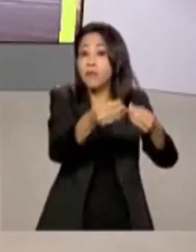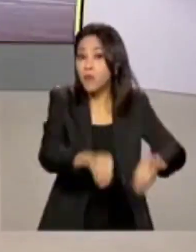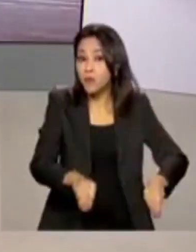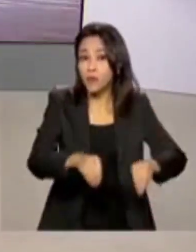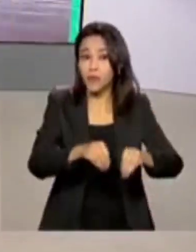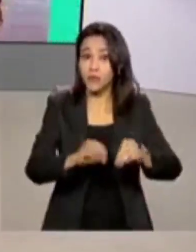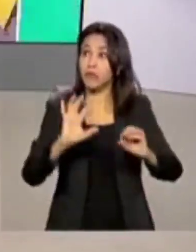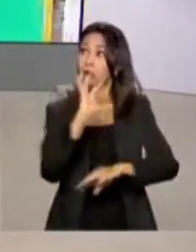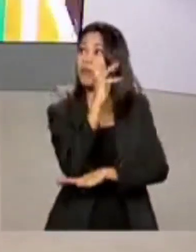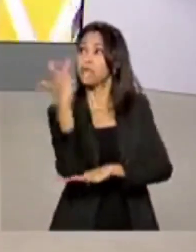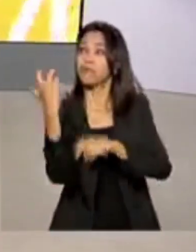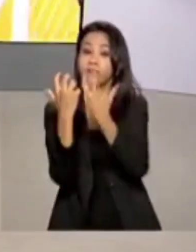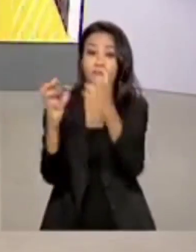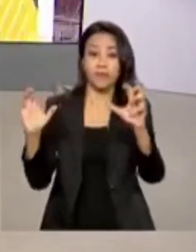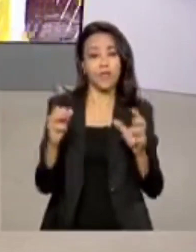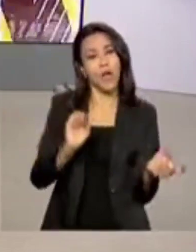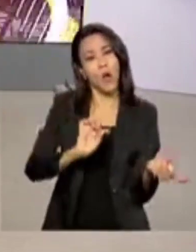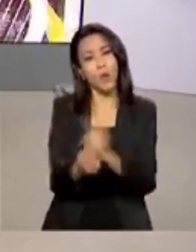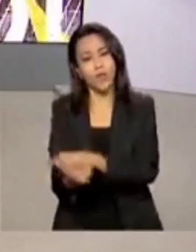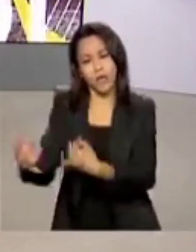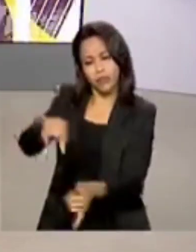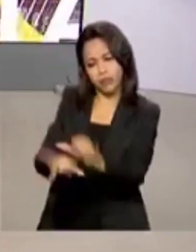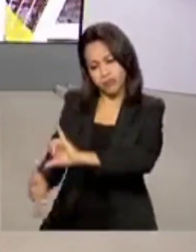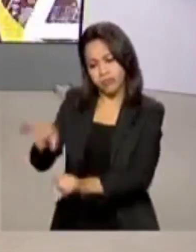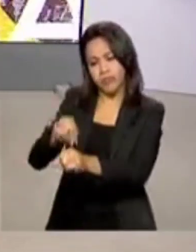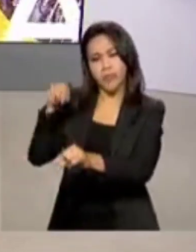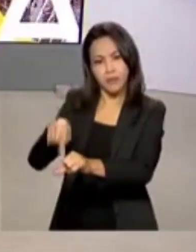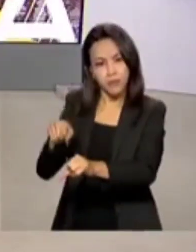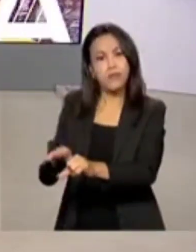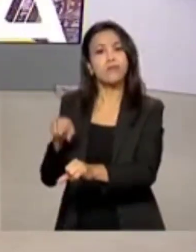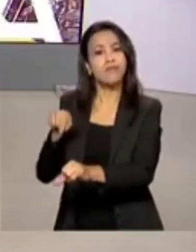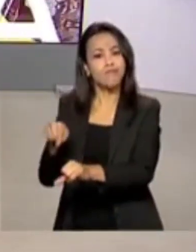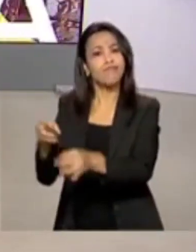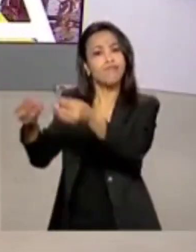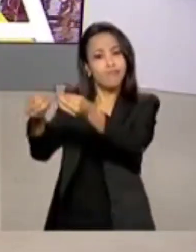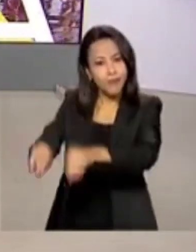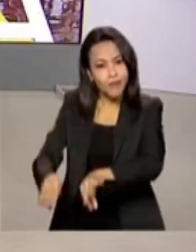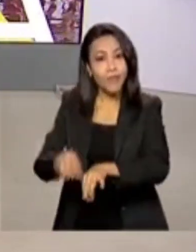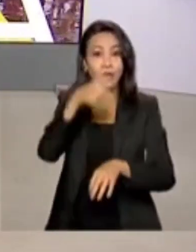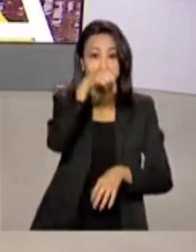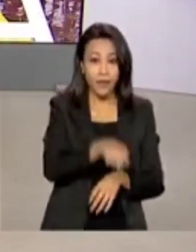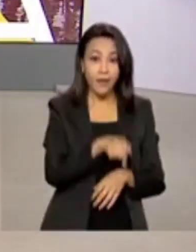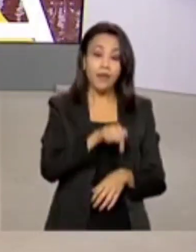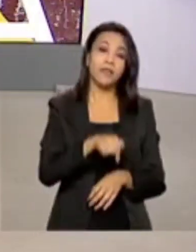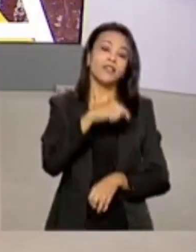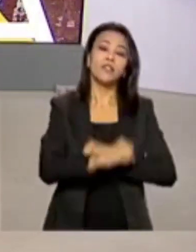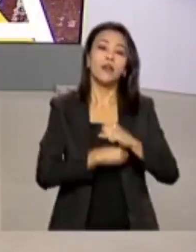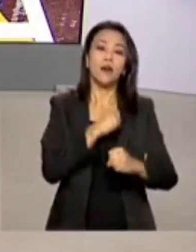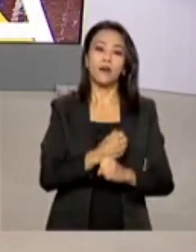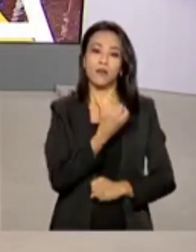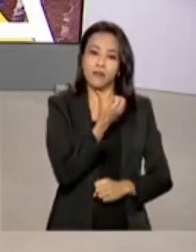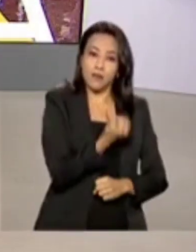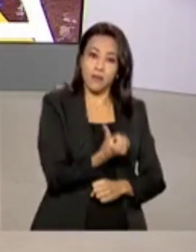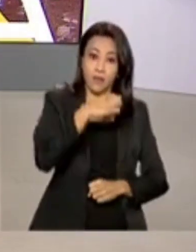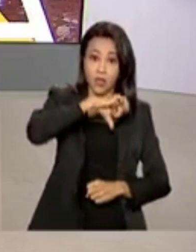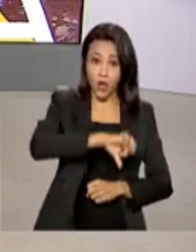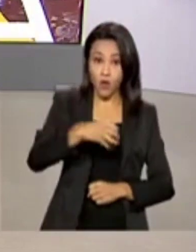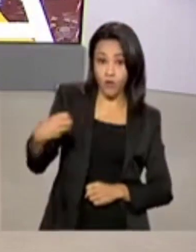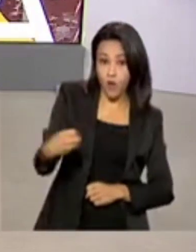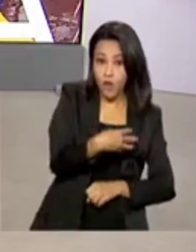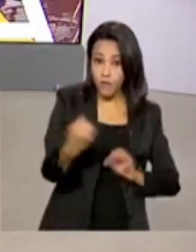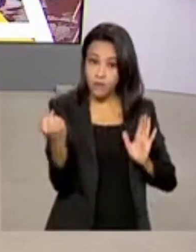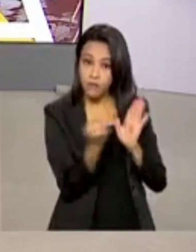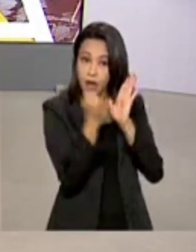ao contrário de insumos químicos, considerados tóxicos. Só neste ano, 69 novas marcas foram